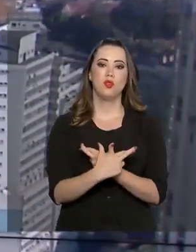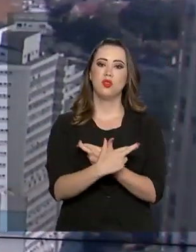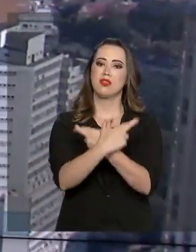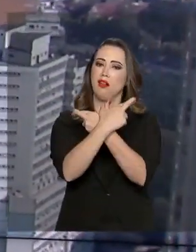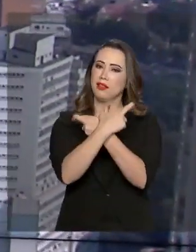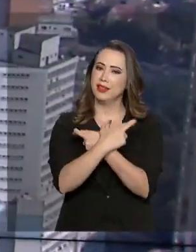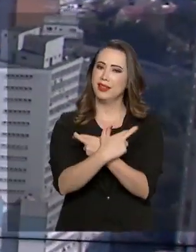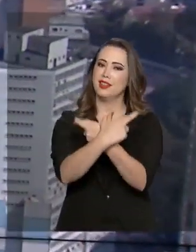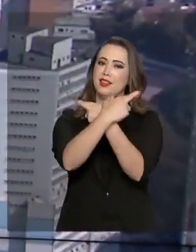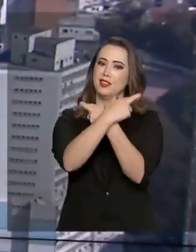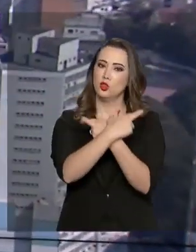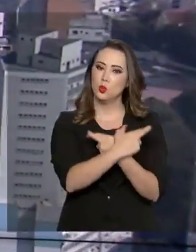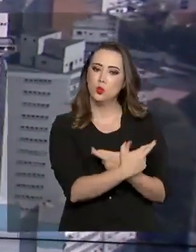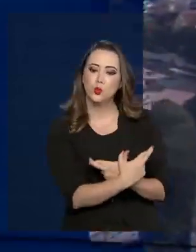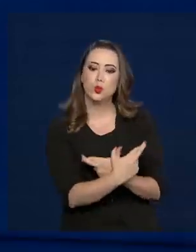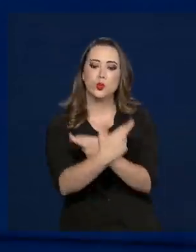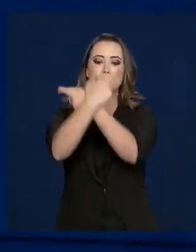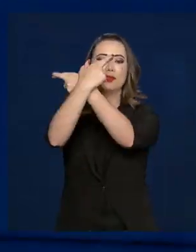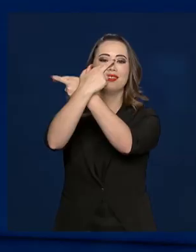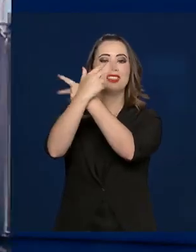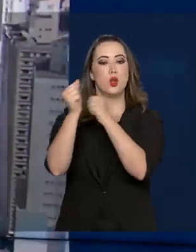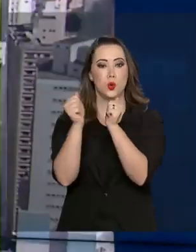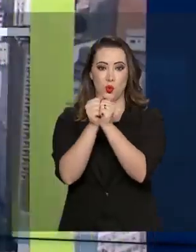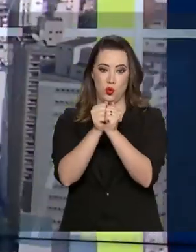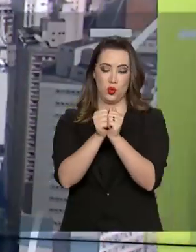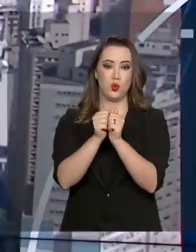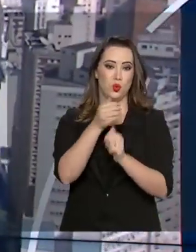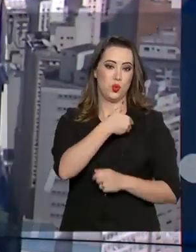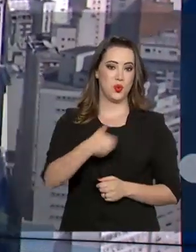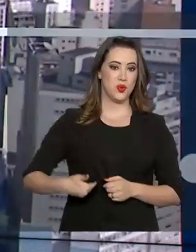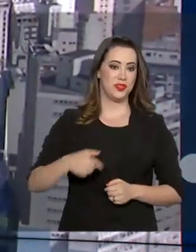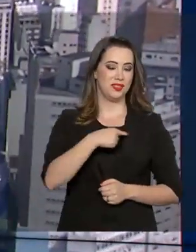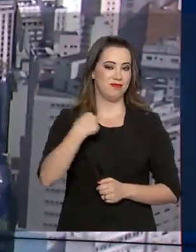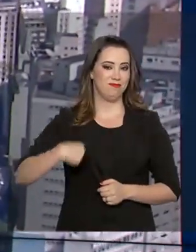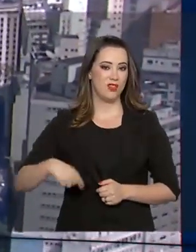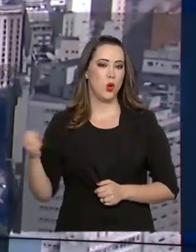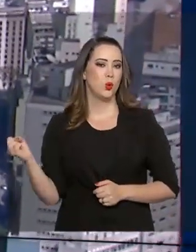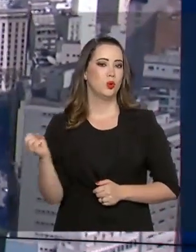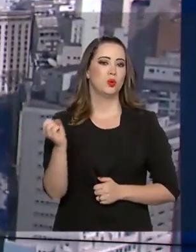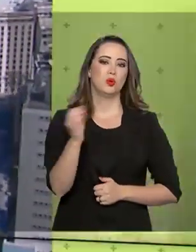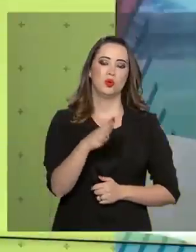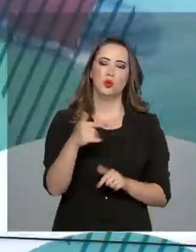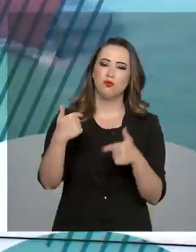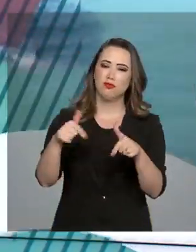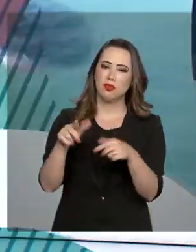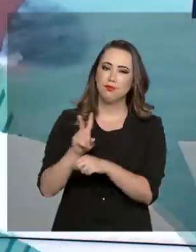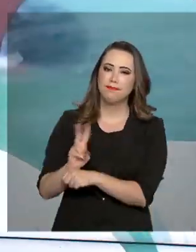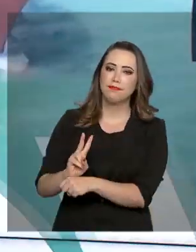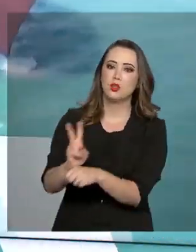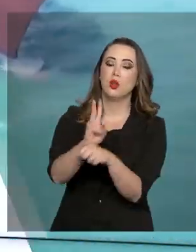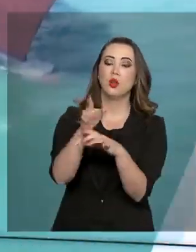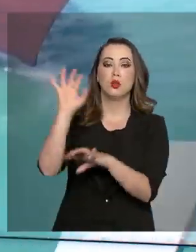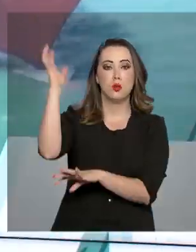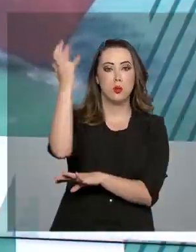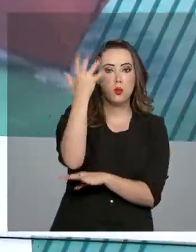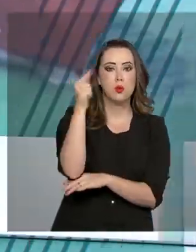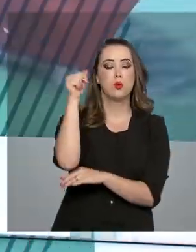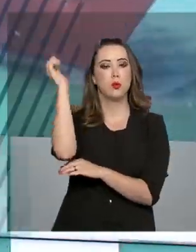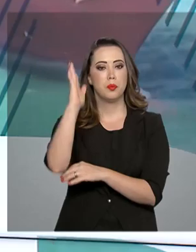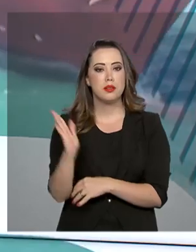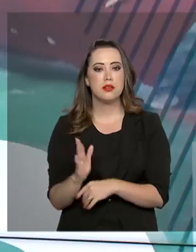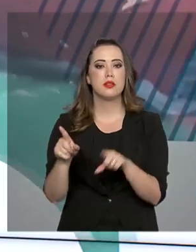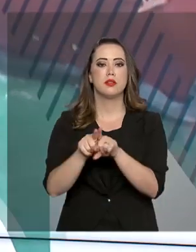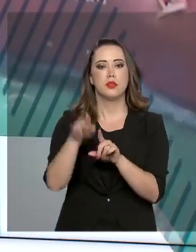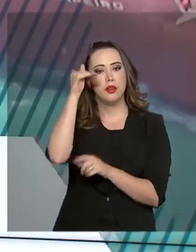brasileiro foi lançado em parceria com o governo chinês. O novo equipamento vai reforçar o monitoramento de biomas brasileiros e